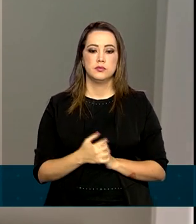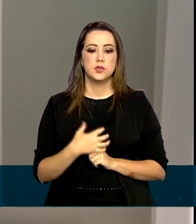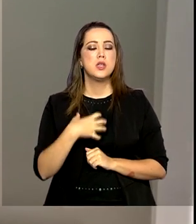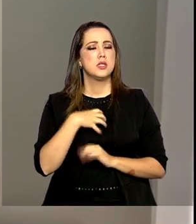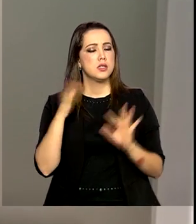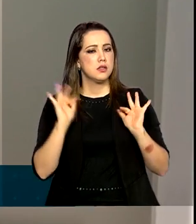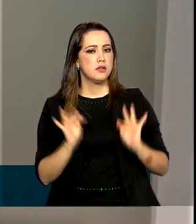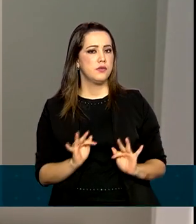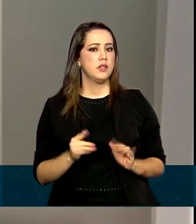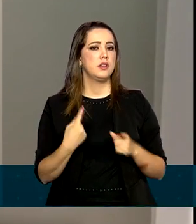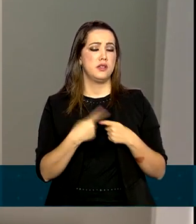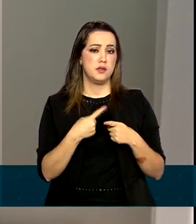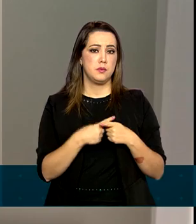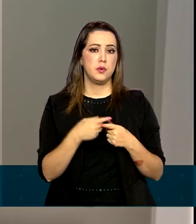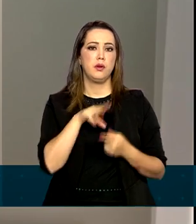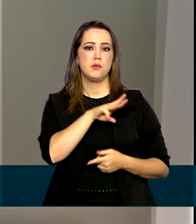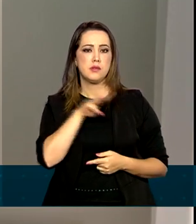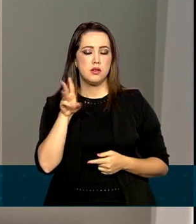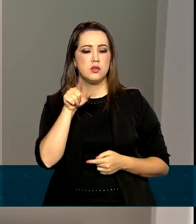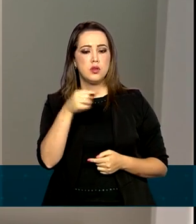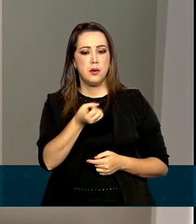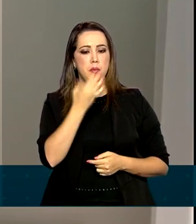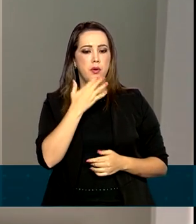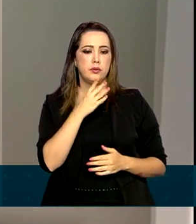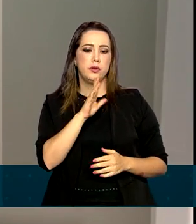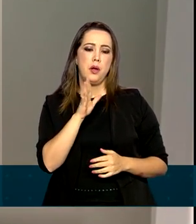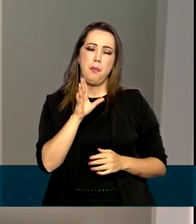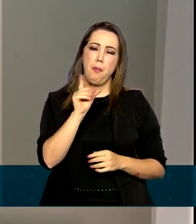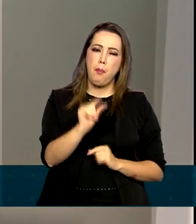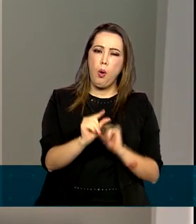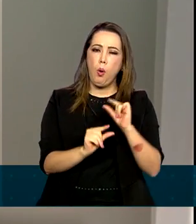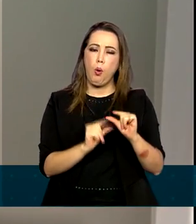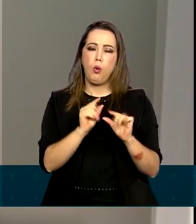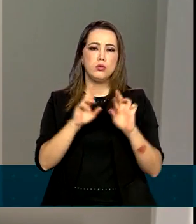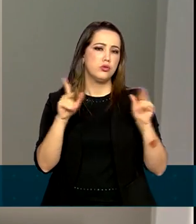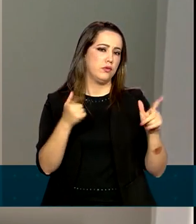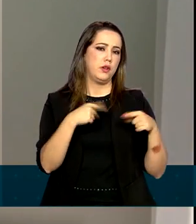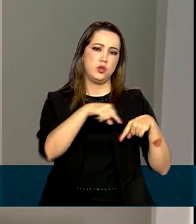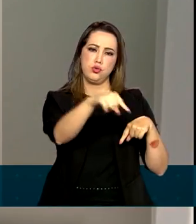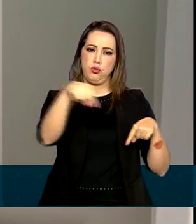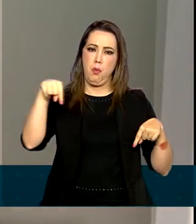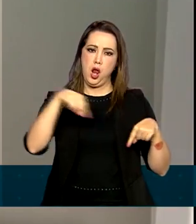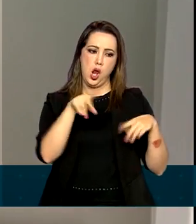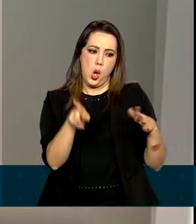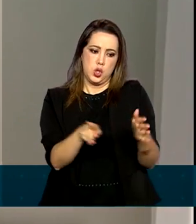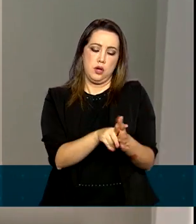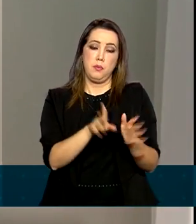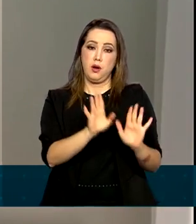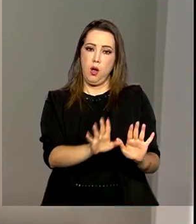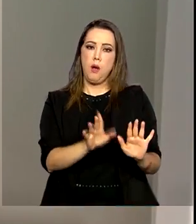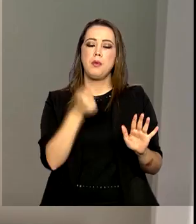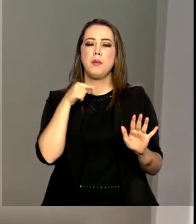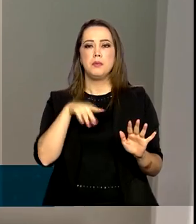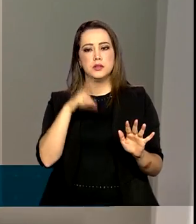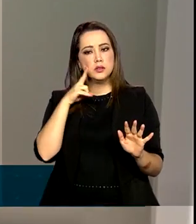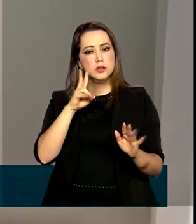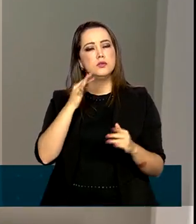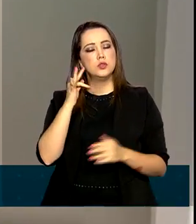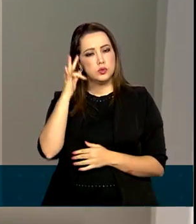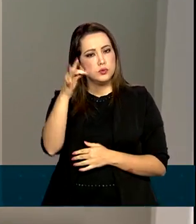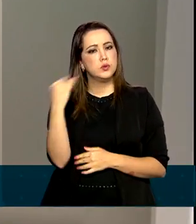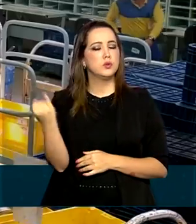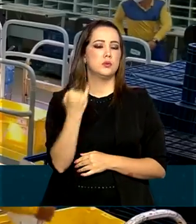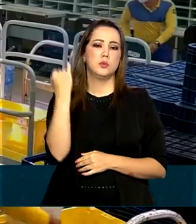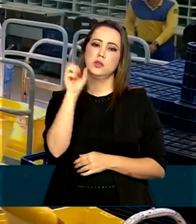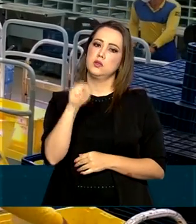sim, com o e-commerce. Está devagar, não vende como uma loja física, nem perto disso, ainda. Mas eu vejo um grande futuro,